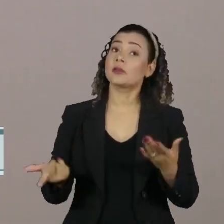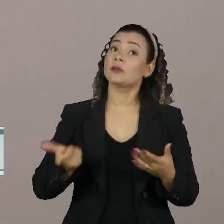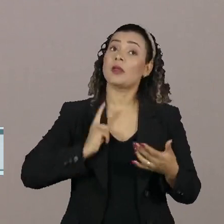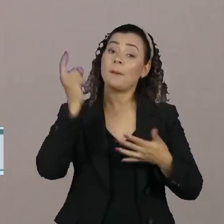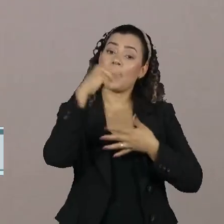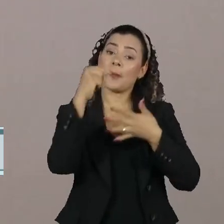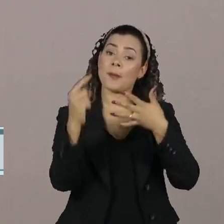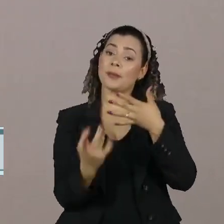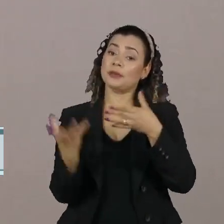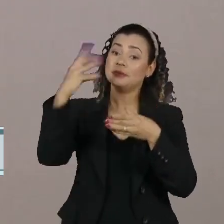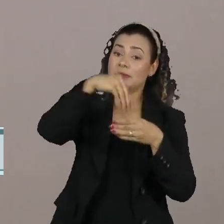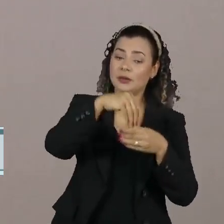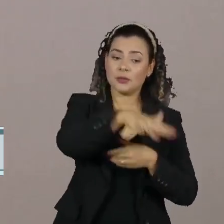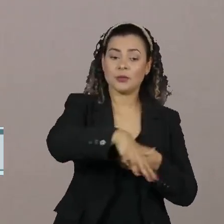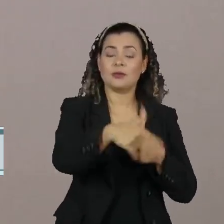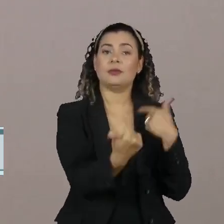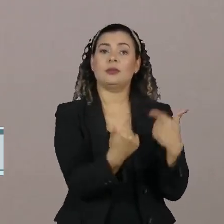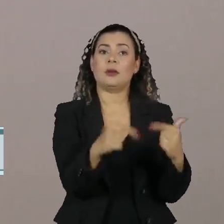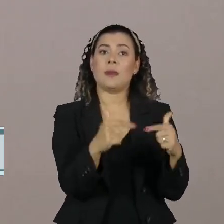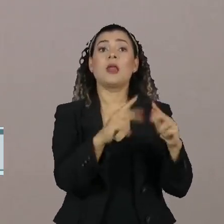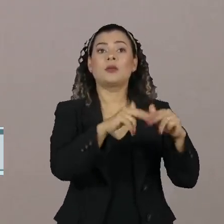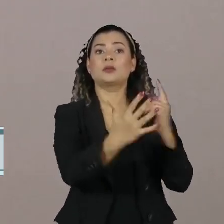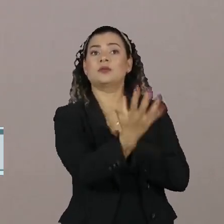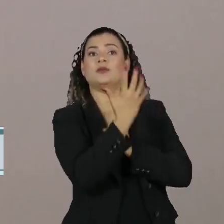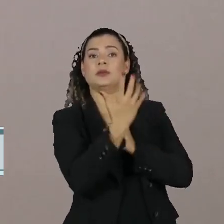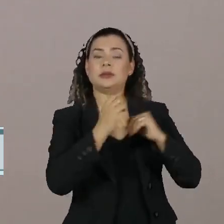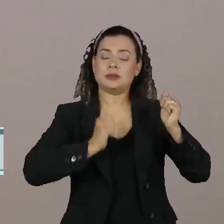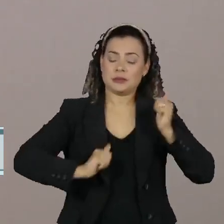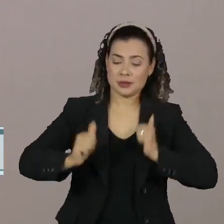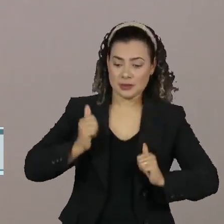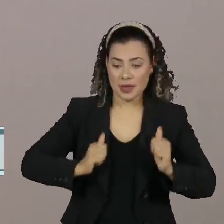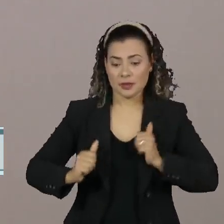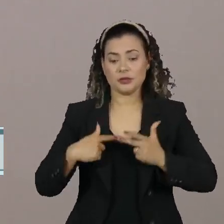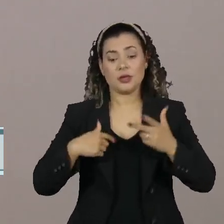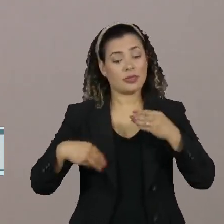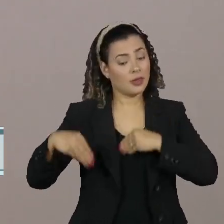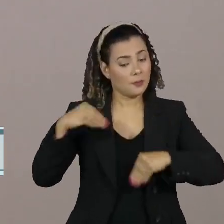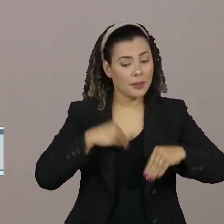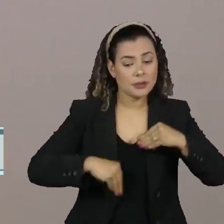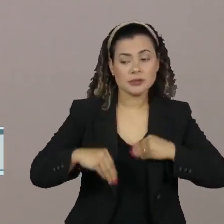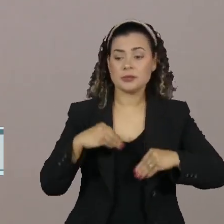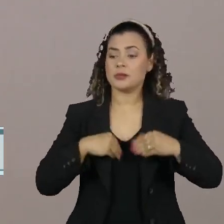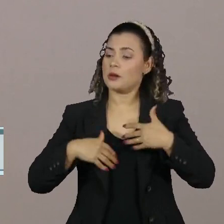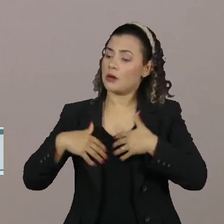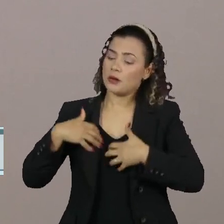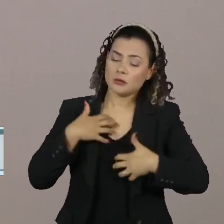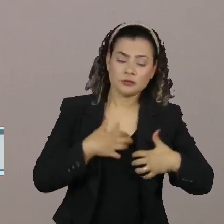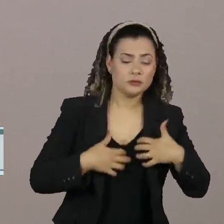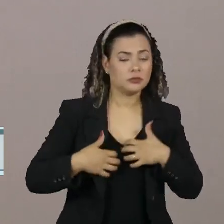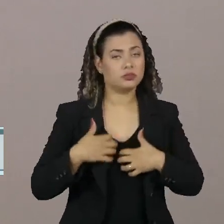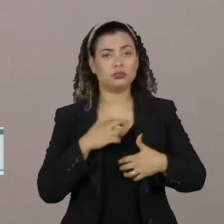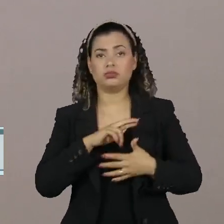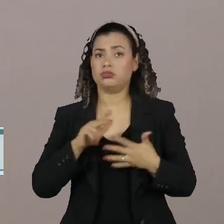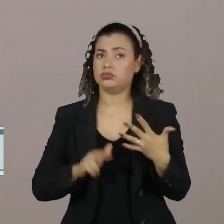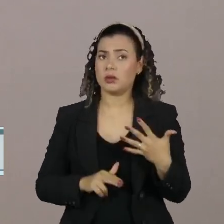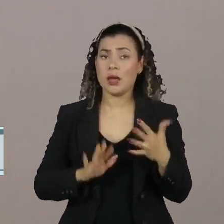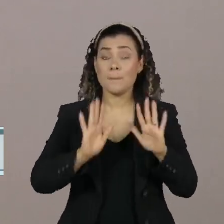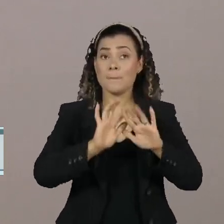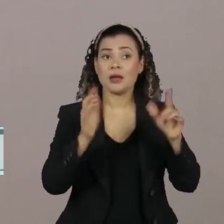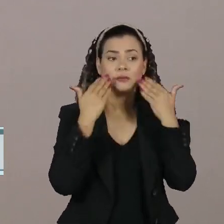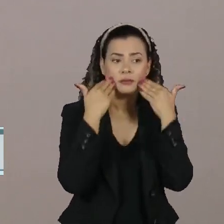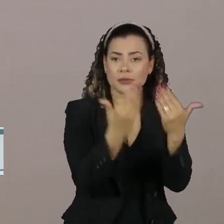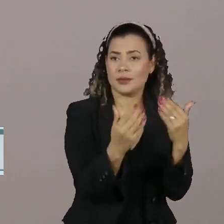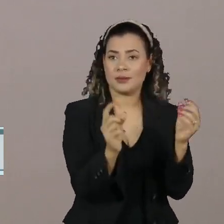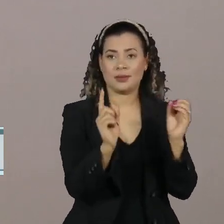desse ambiente que podem contribuir para gerar ansiedade, para gerar algum tipo de depressão. E às vezes não é tanto explícito.